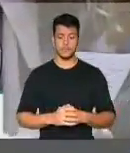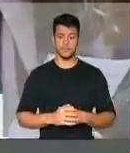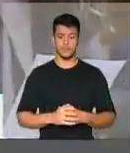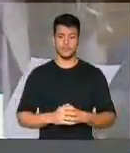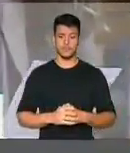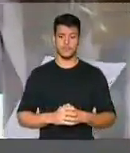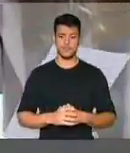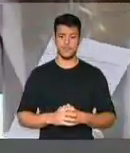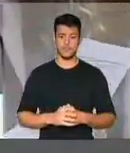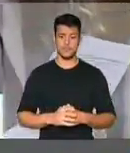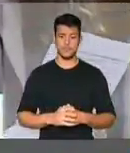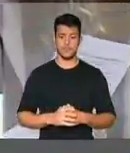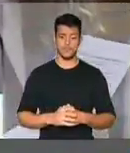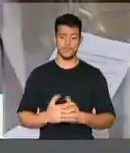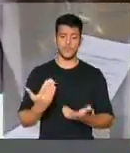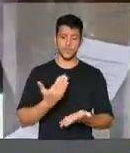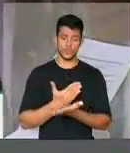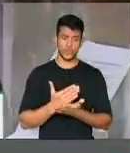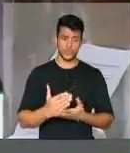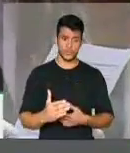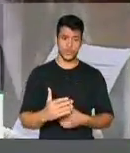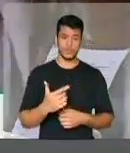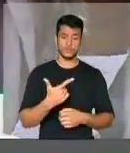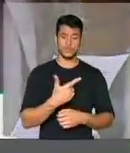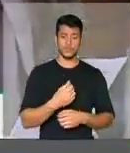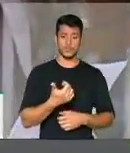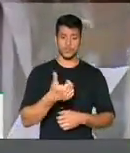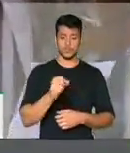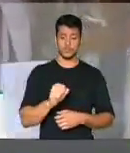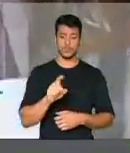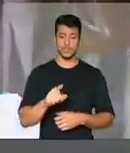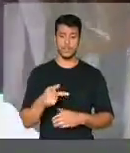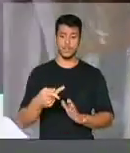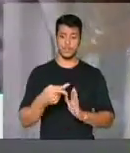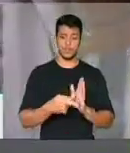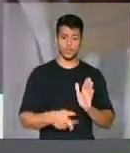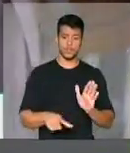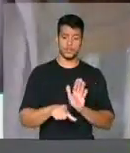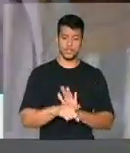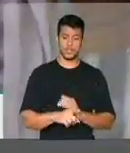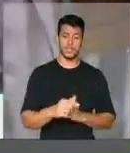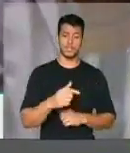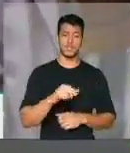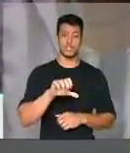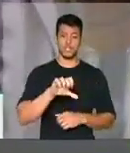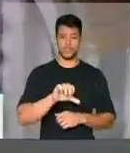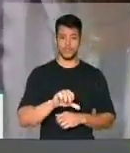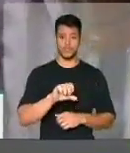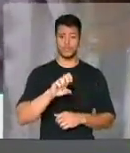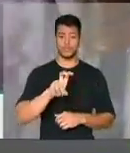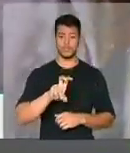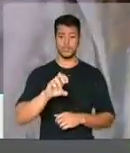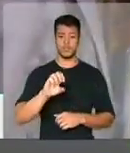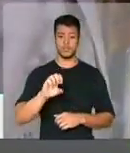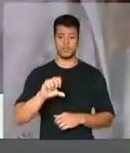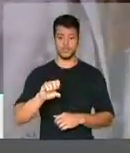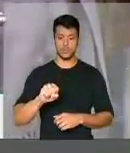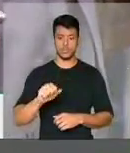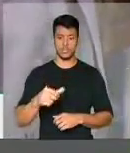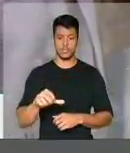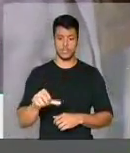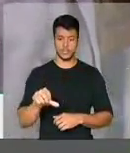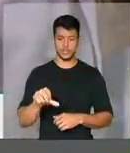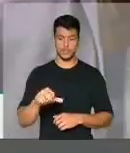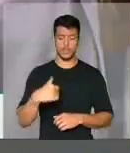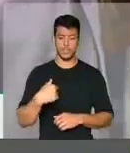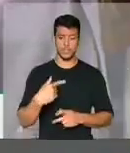lei 9.539, batizado de Academia Parceira. Visitei vários países para